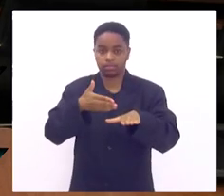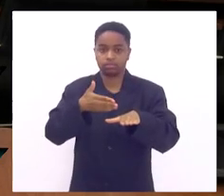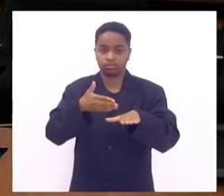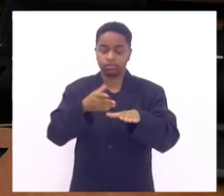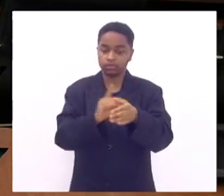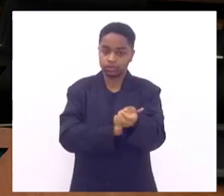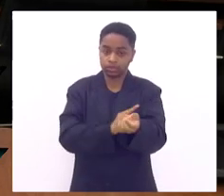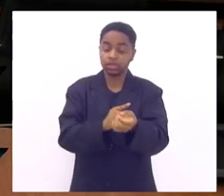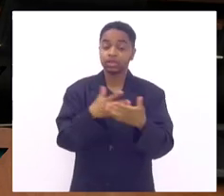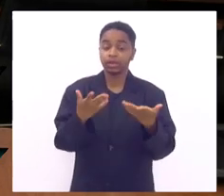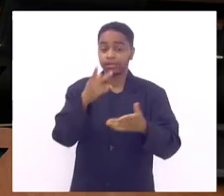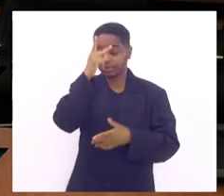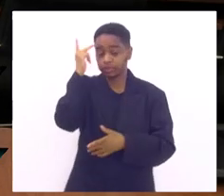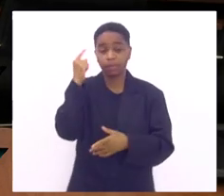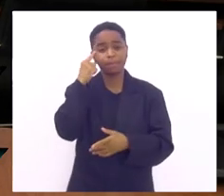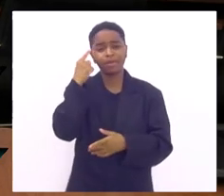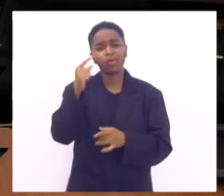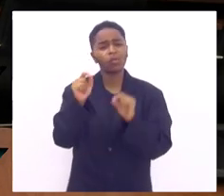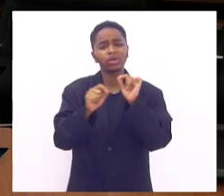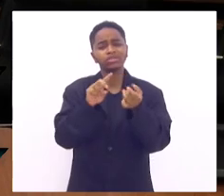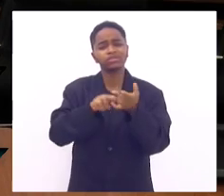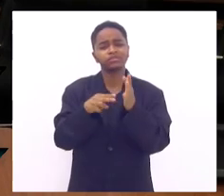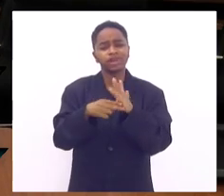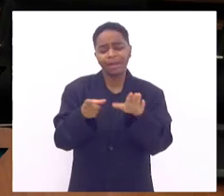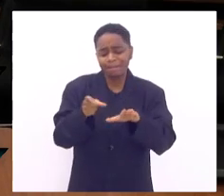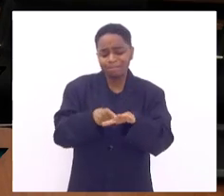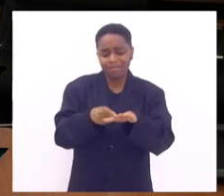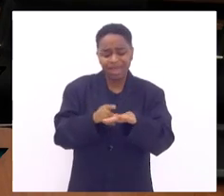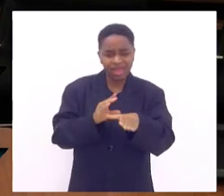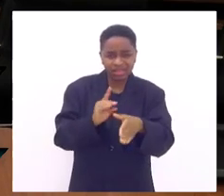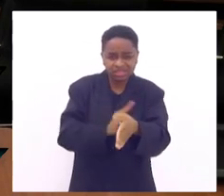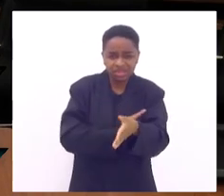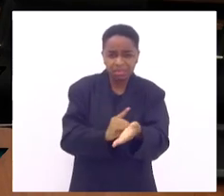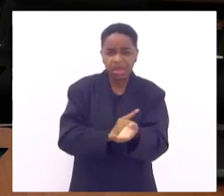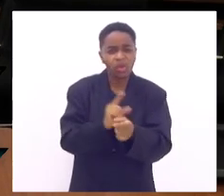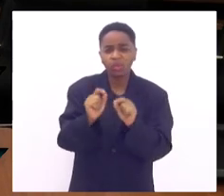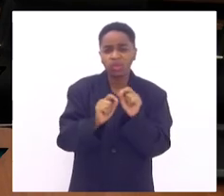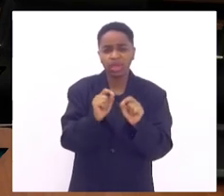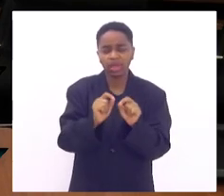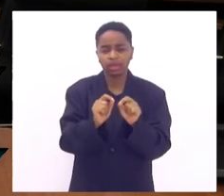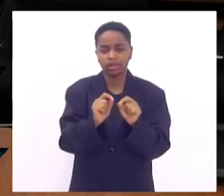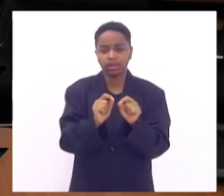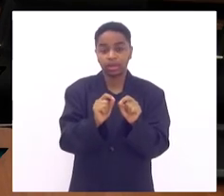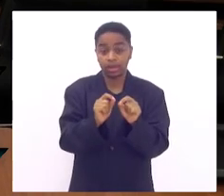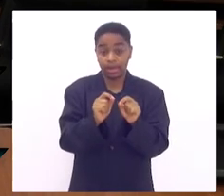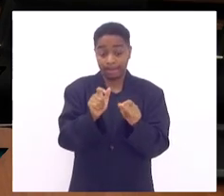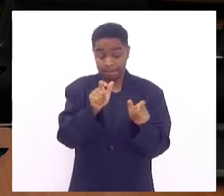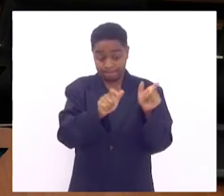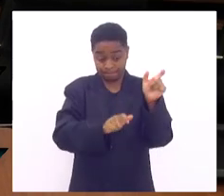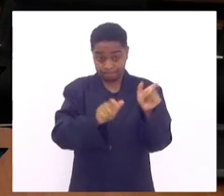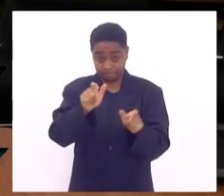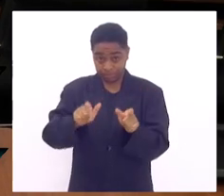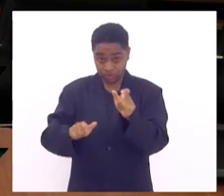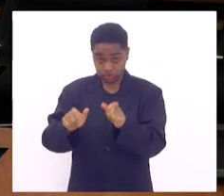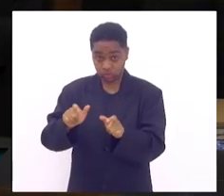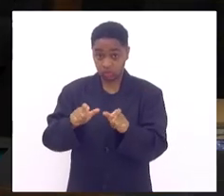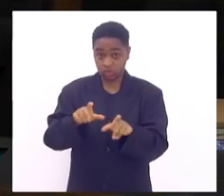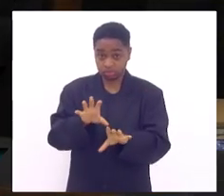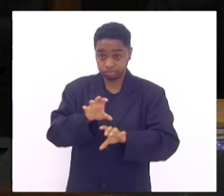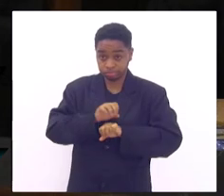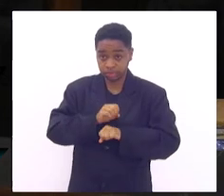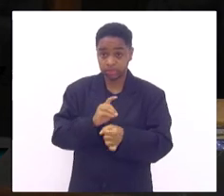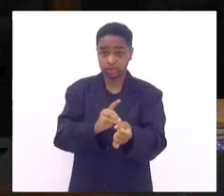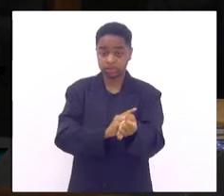as pessoas se perguntam o é o pé diabético não é o pé do paciente diabético o paciente a pessoa portadora de diabetes